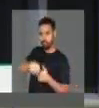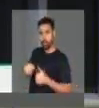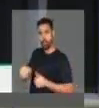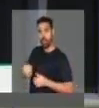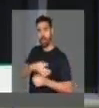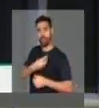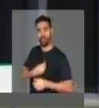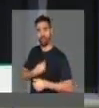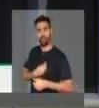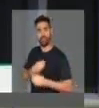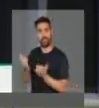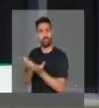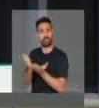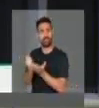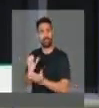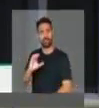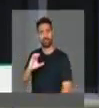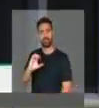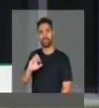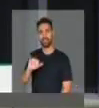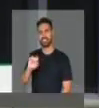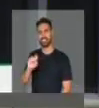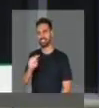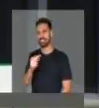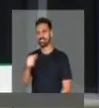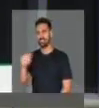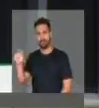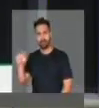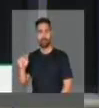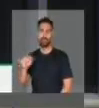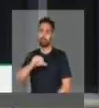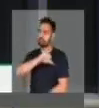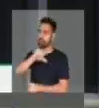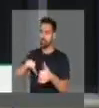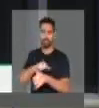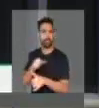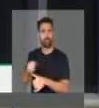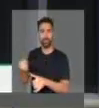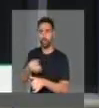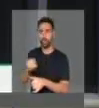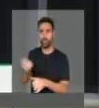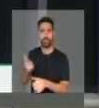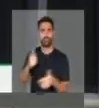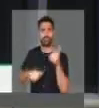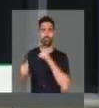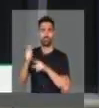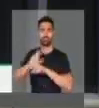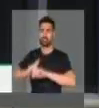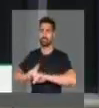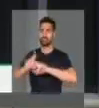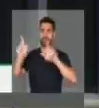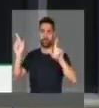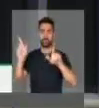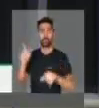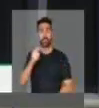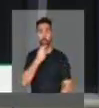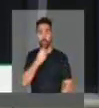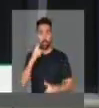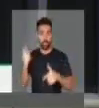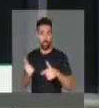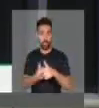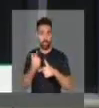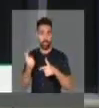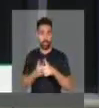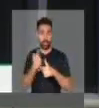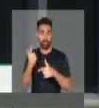cristianismo. A fé cristã trilhou importantes e novas conquistas. Martinho Lutero foi